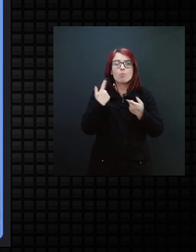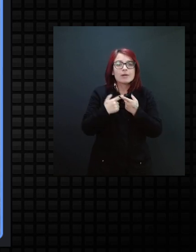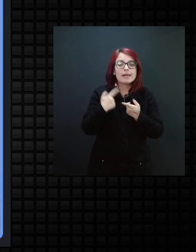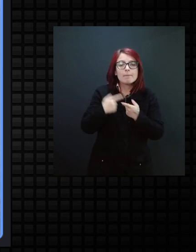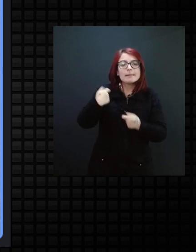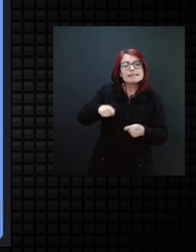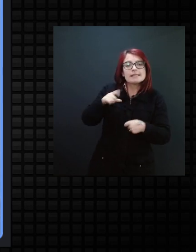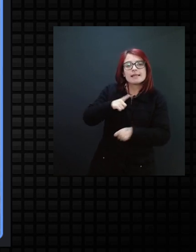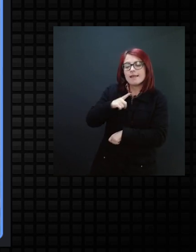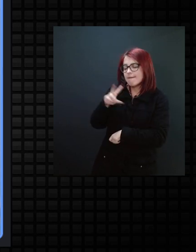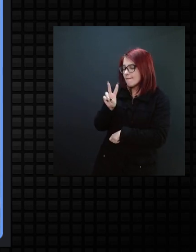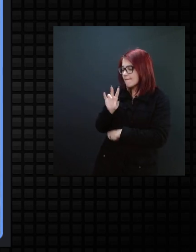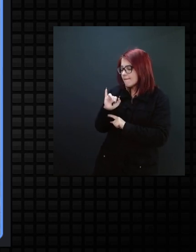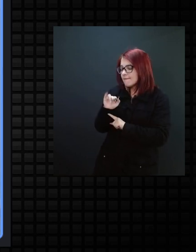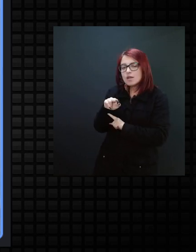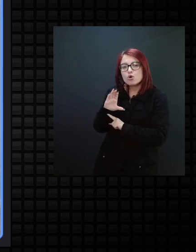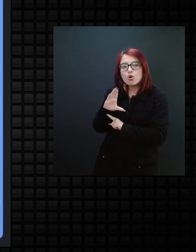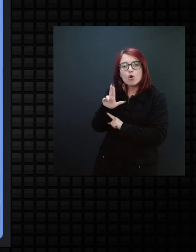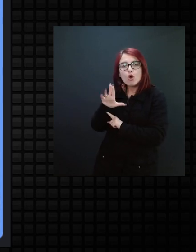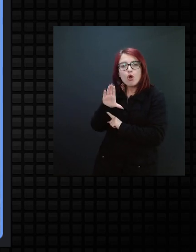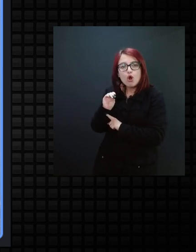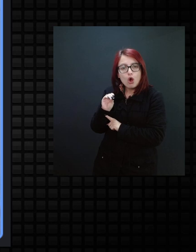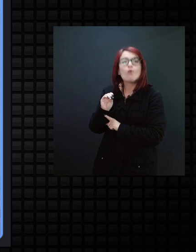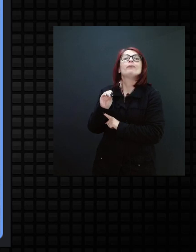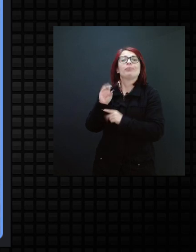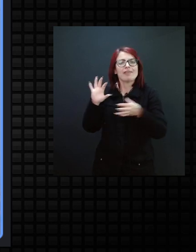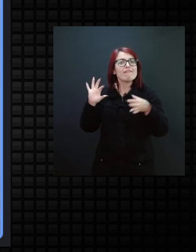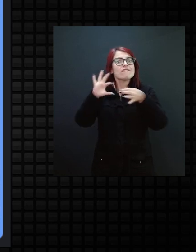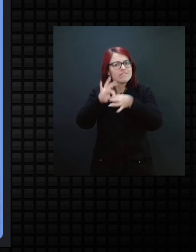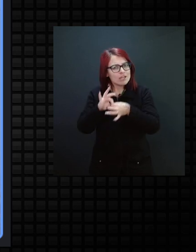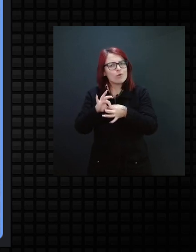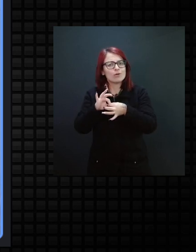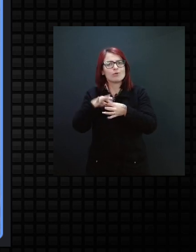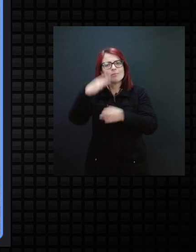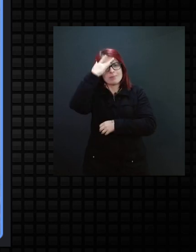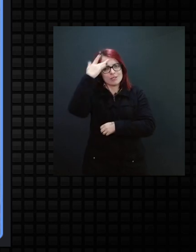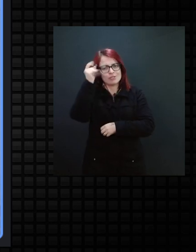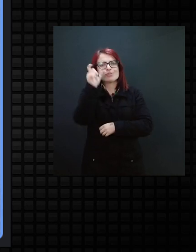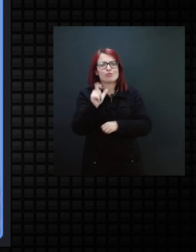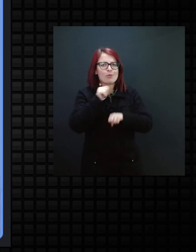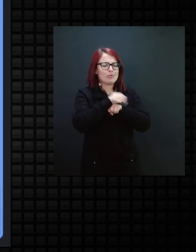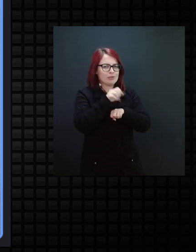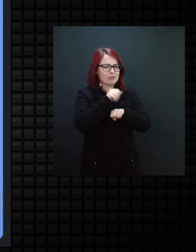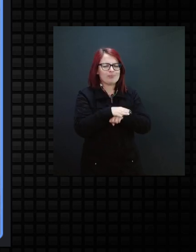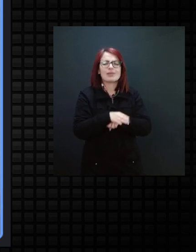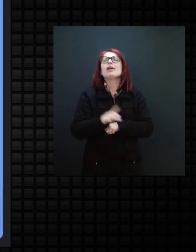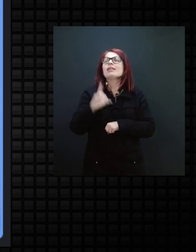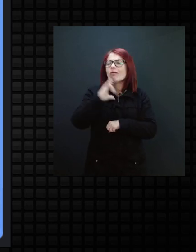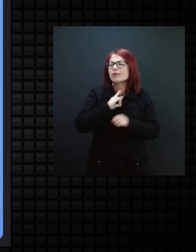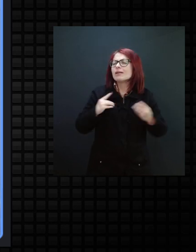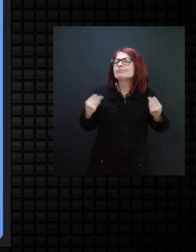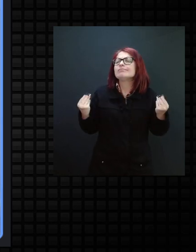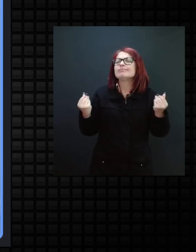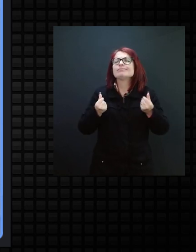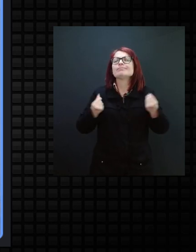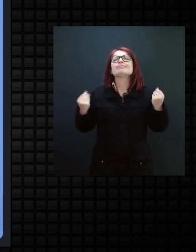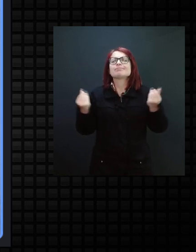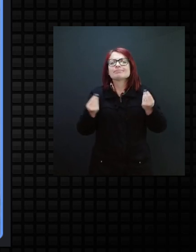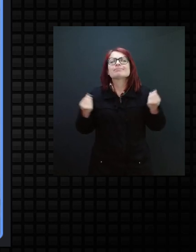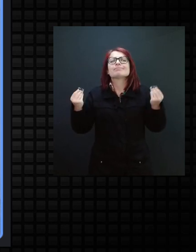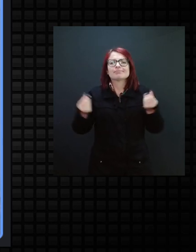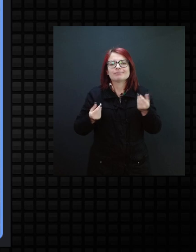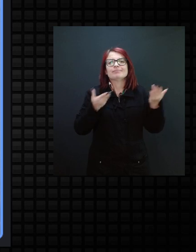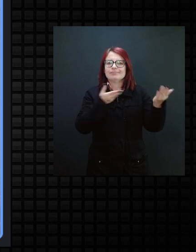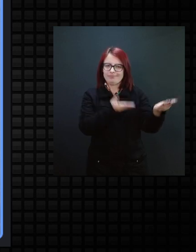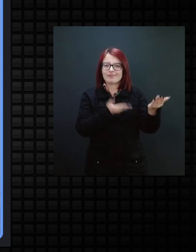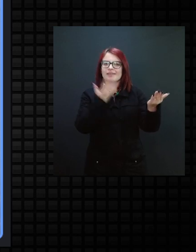estabelecido. Então, é uma metodologia que mostra toda uma sutileza nos primeiros tratos com essa